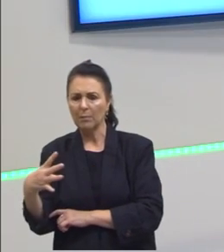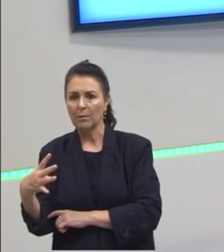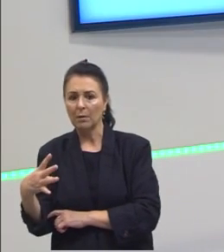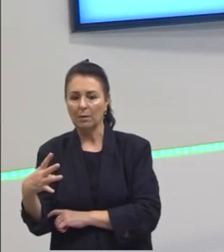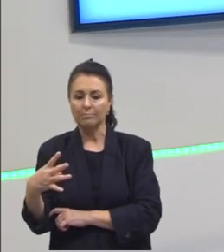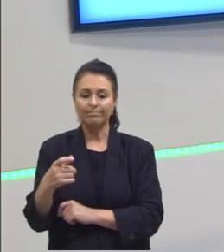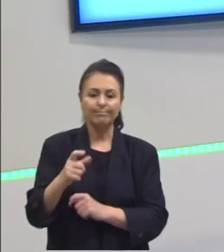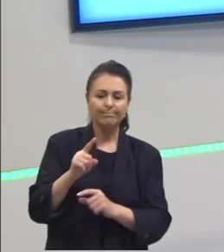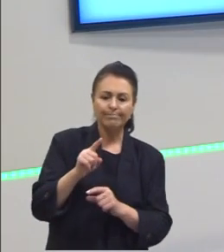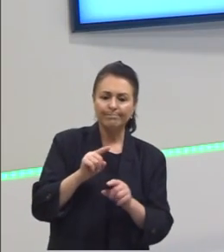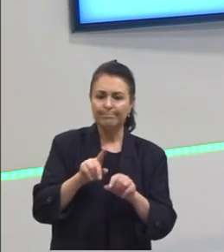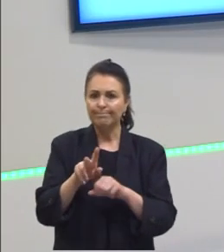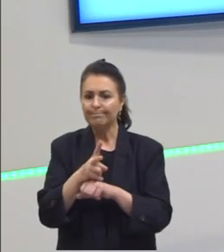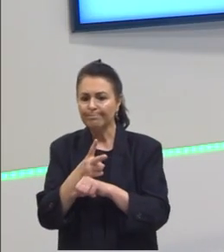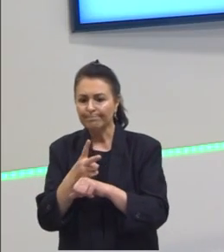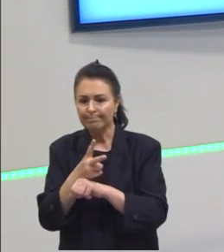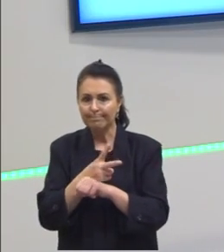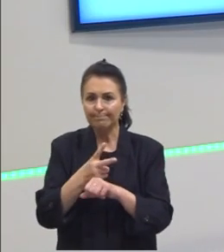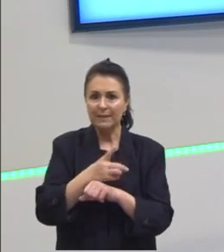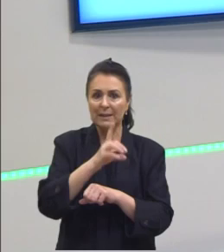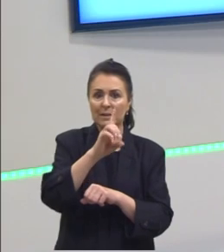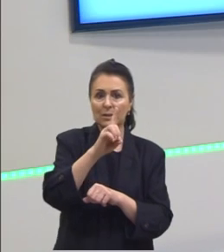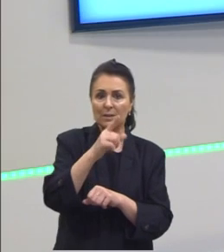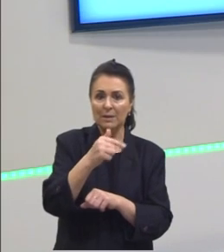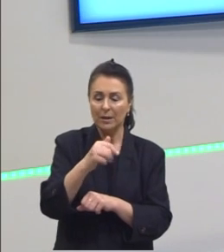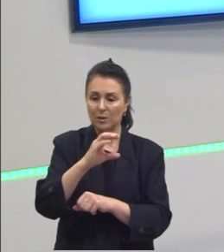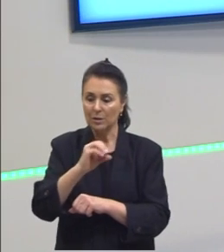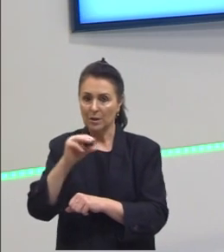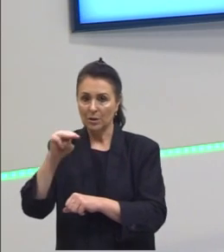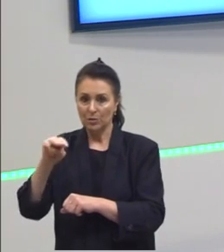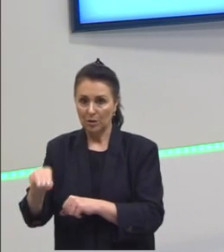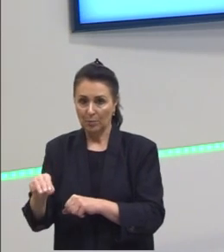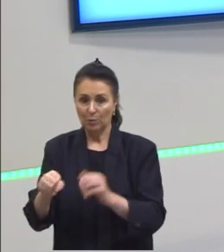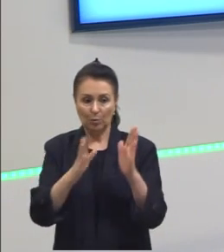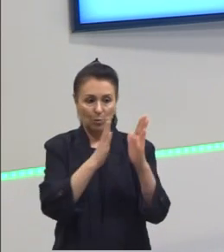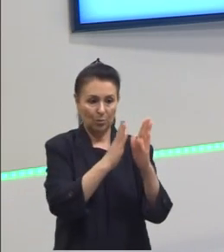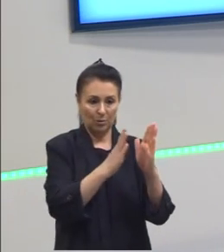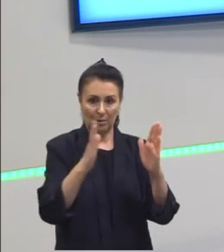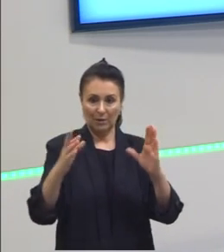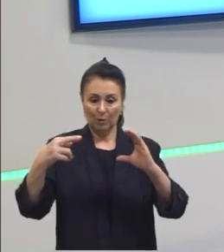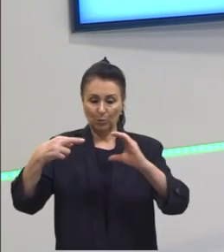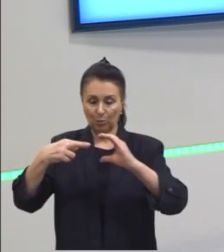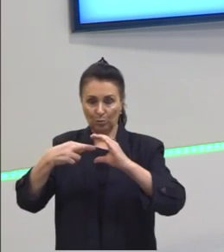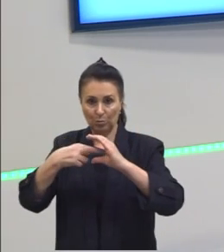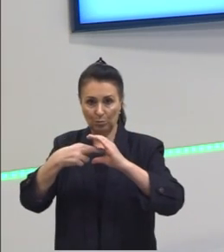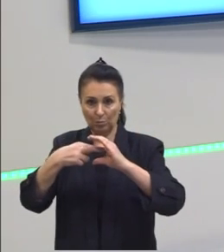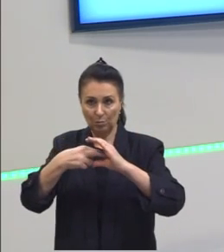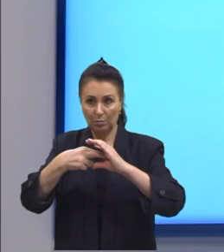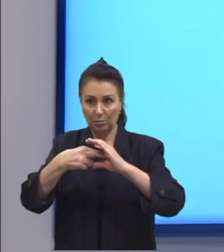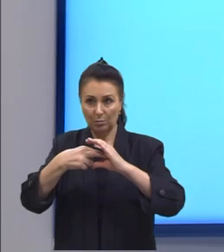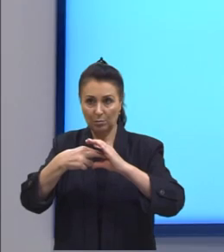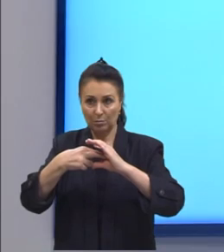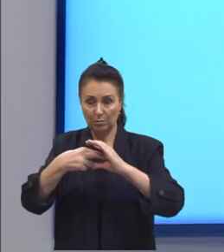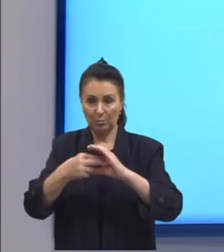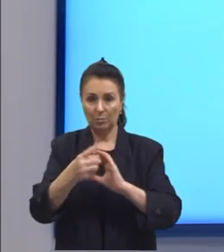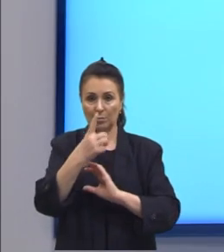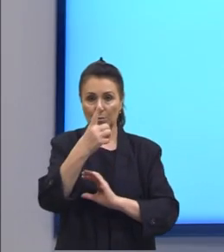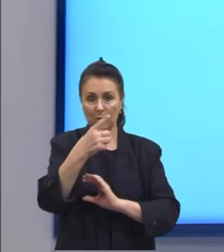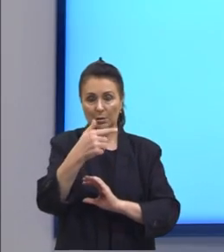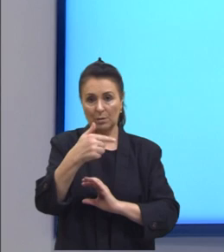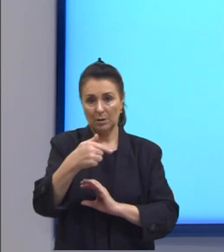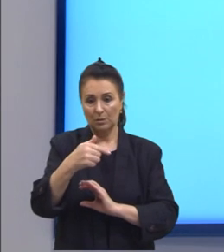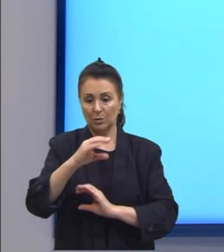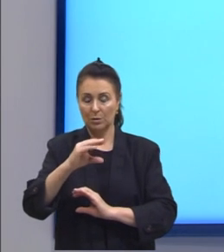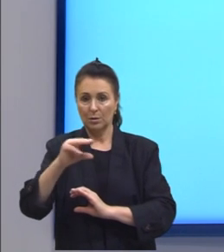fica né o 17 centímetros no intervalo que nós tínhamos do raio bom 17 centímetros entre